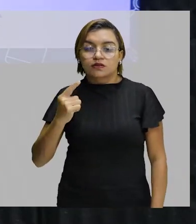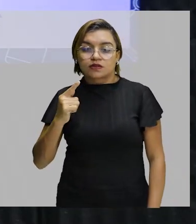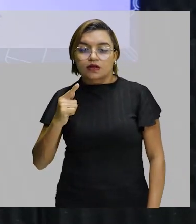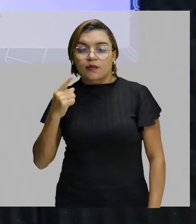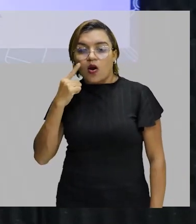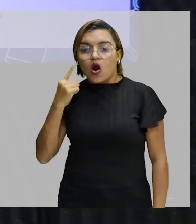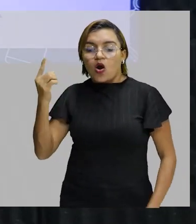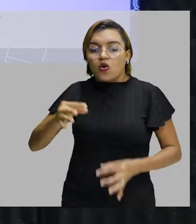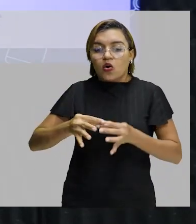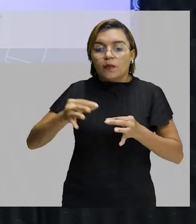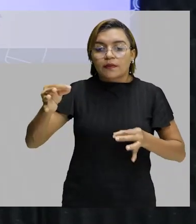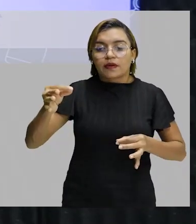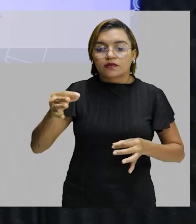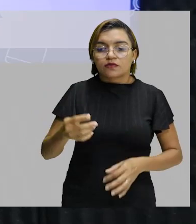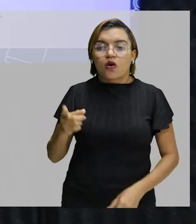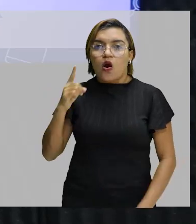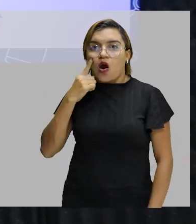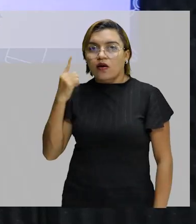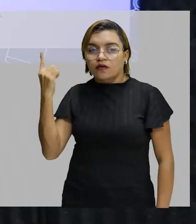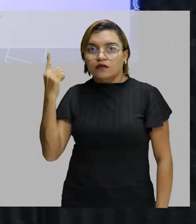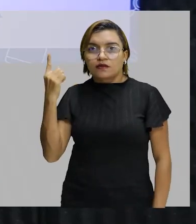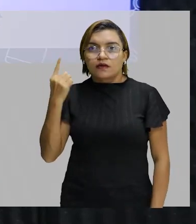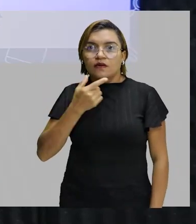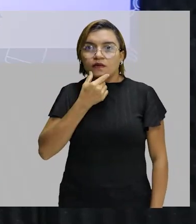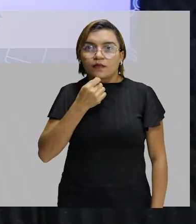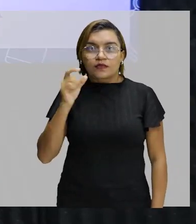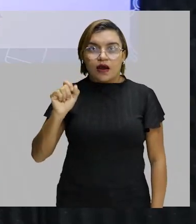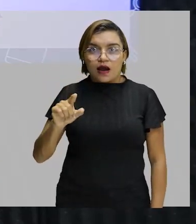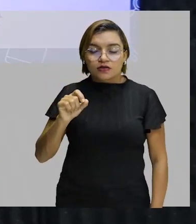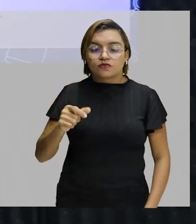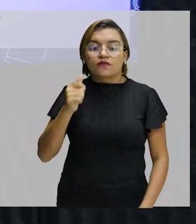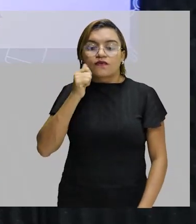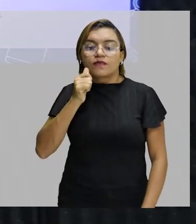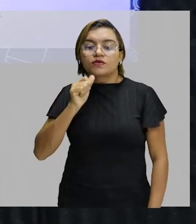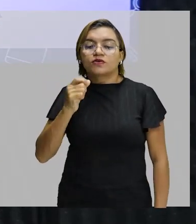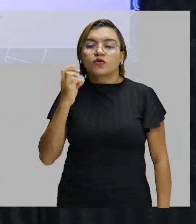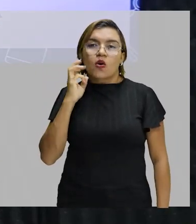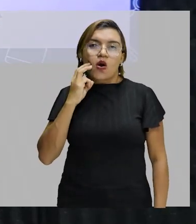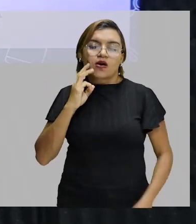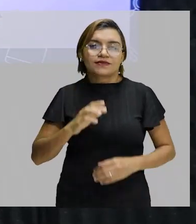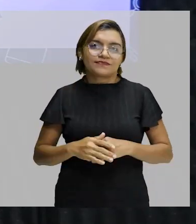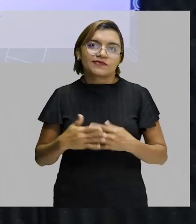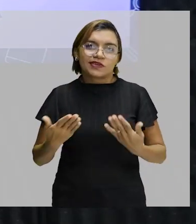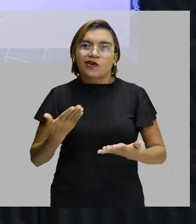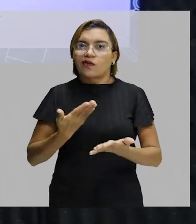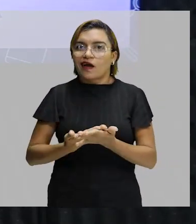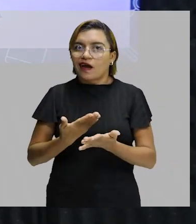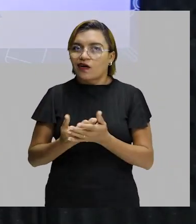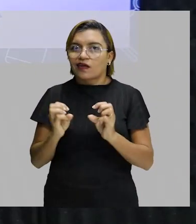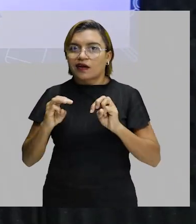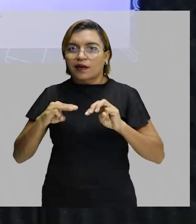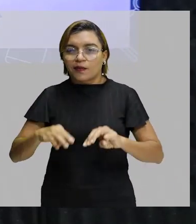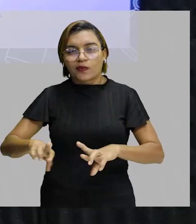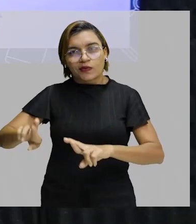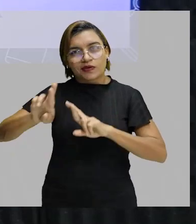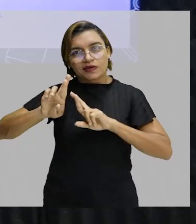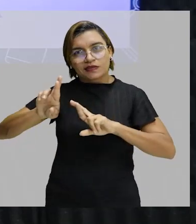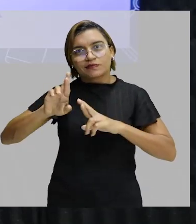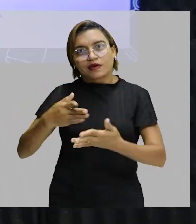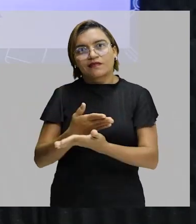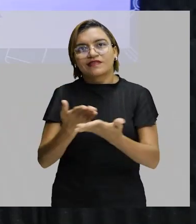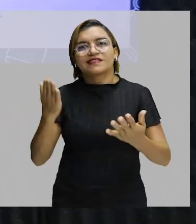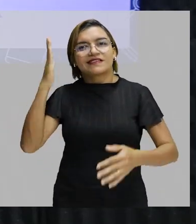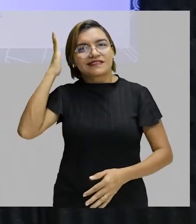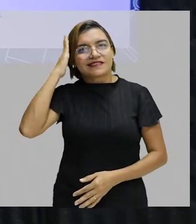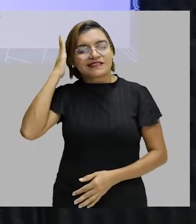masculino e de 2,30 para o feminino. Então, galera, eu vou ficando por aqui. Espero que vocês tenham compreendido, entendido um